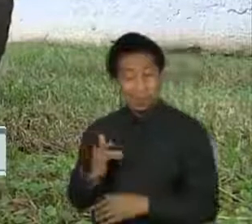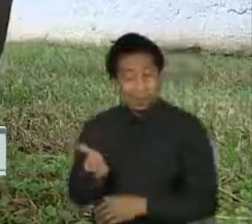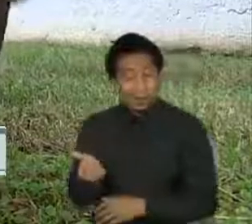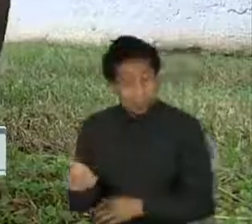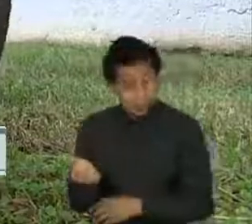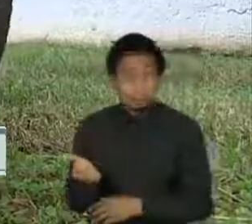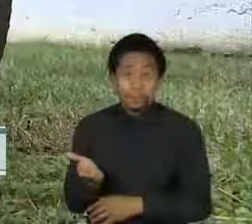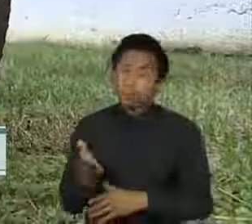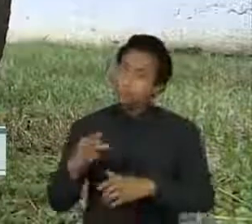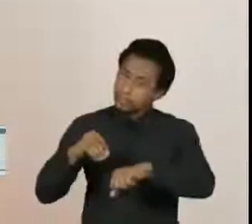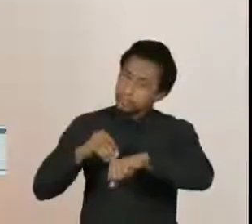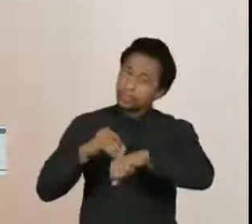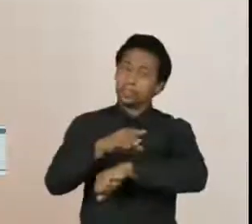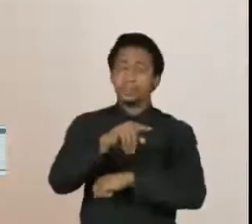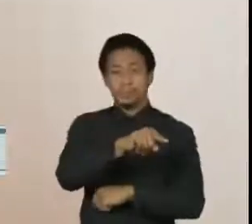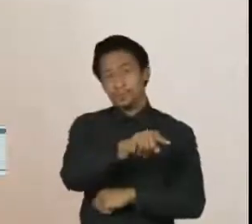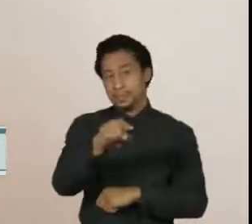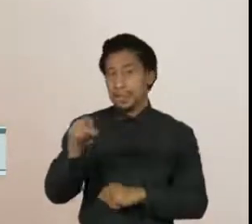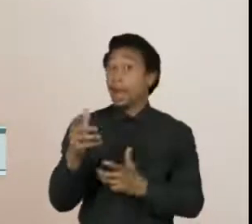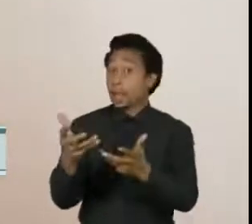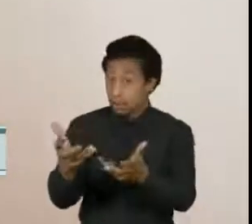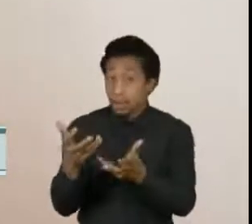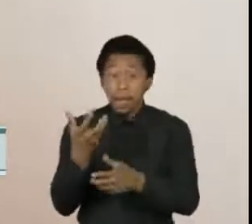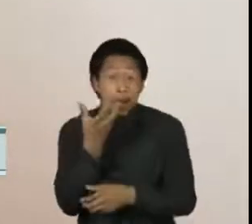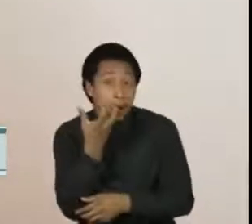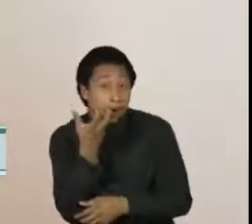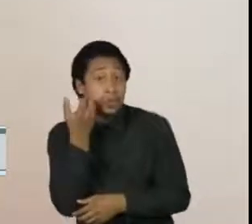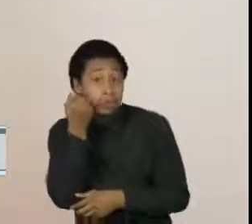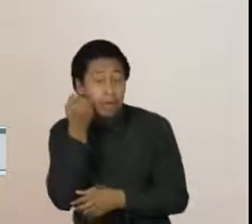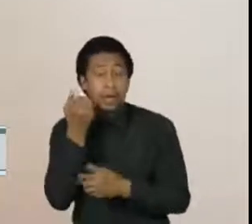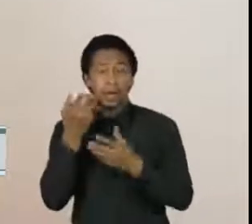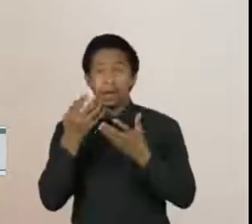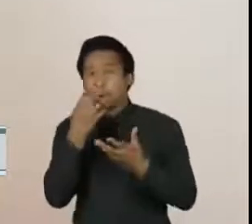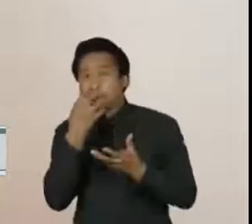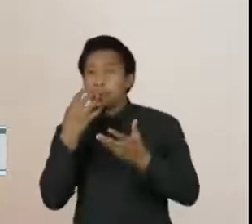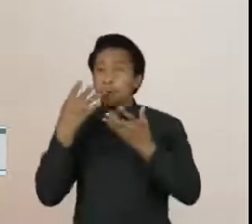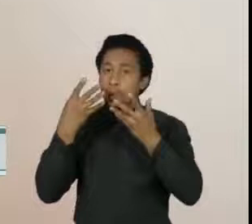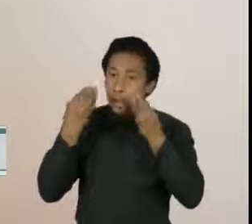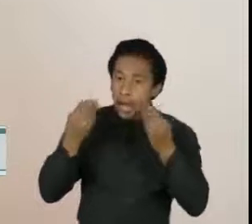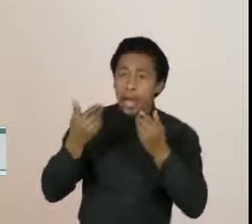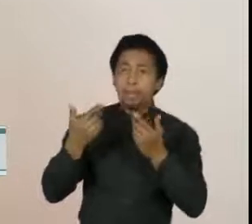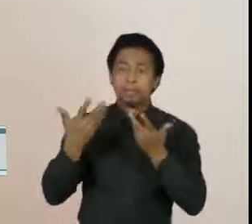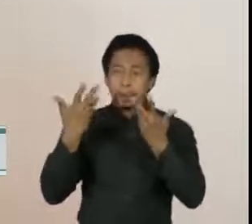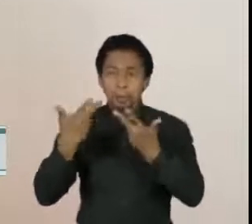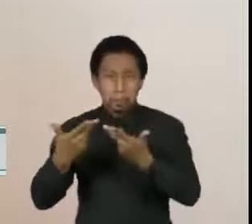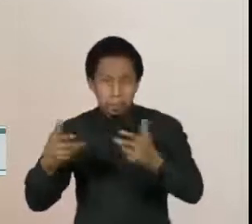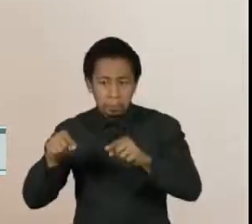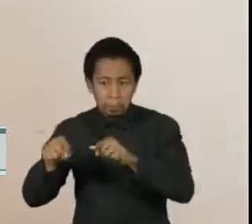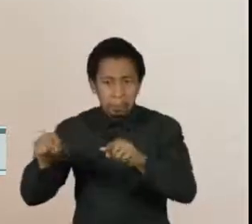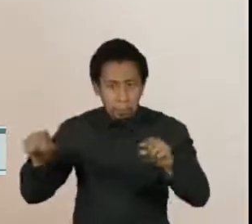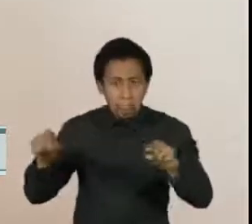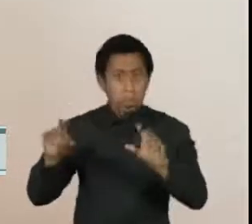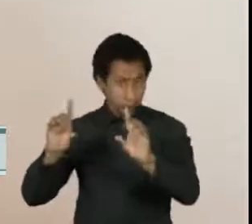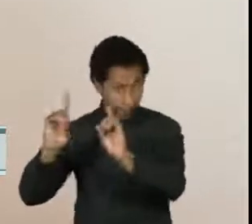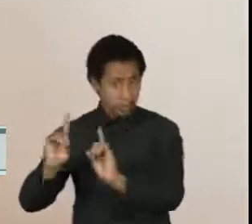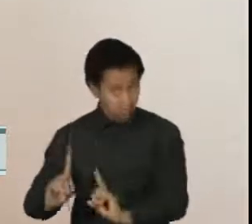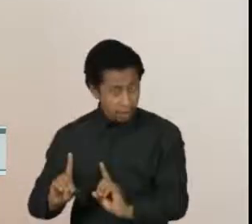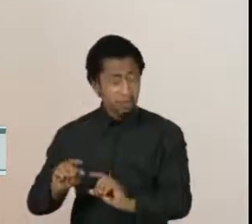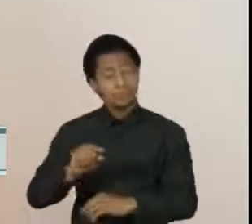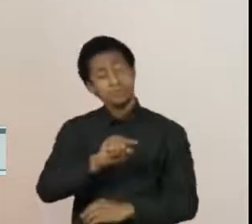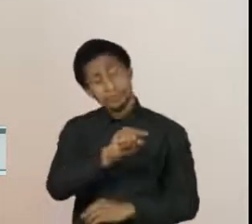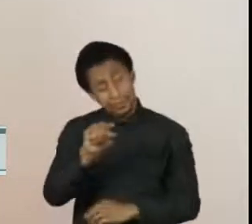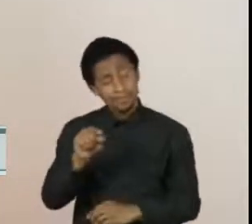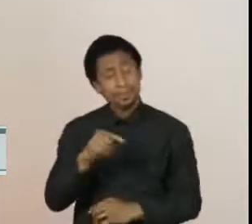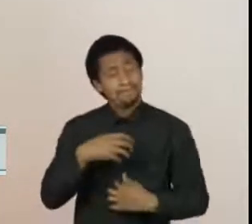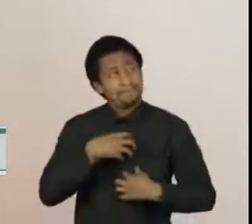E a dica que a gente dá para pessoas que querem adotar um pet com deficiência ou têm interesse, querem conhecer mais, é abra seu coração,